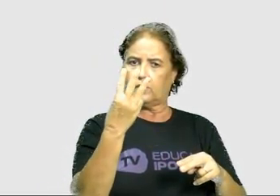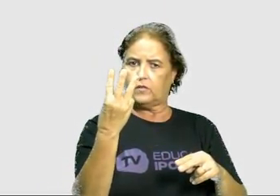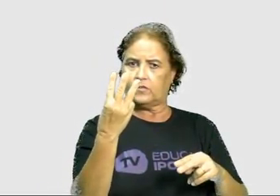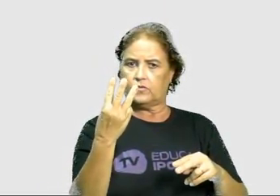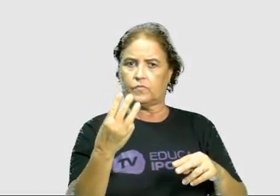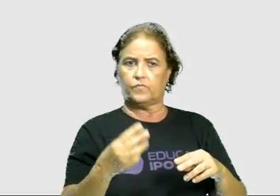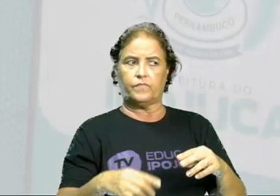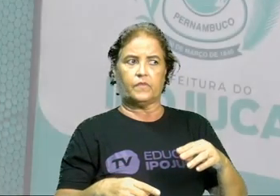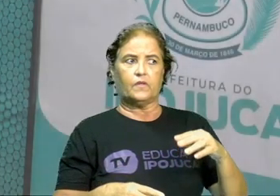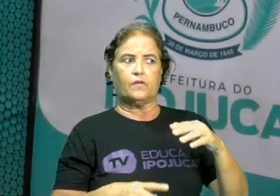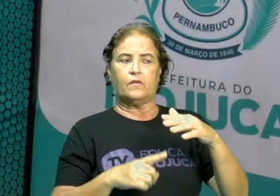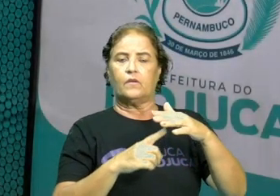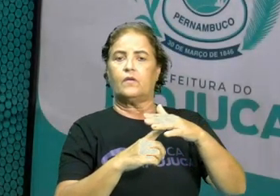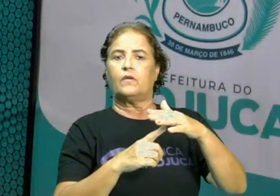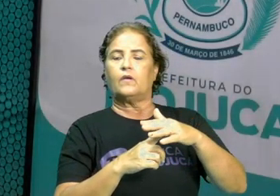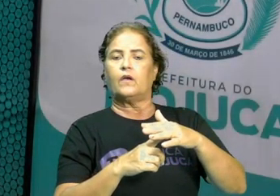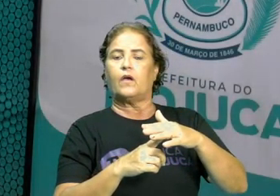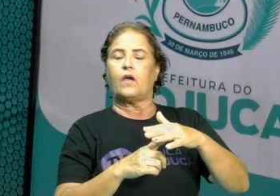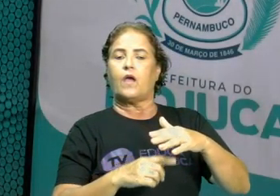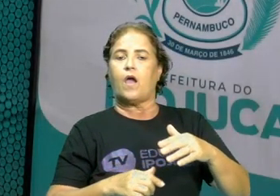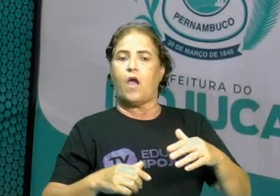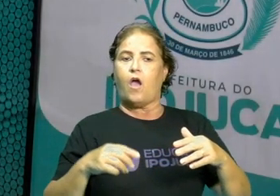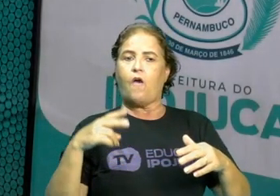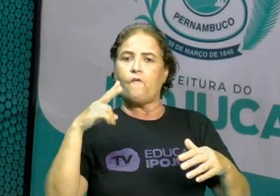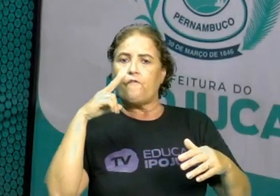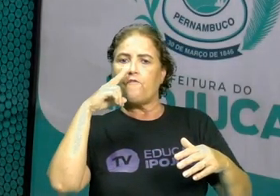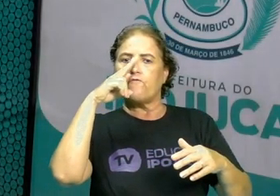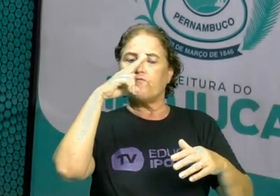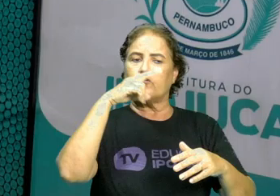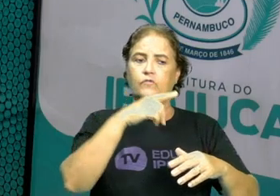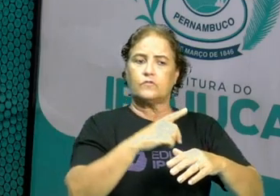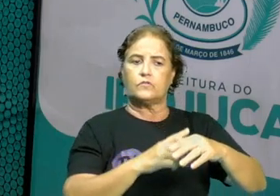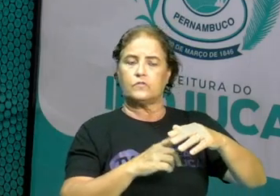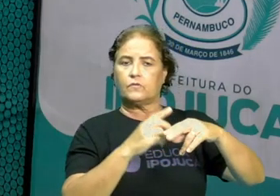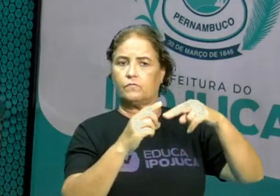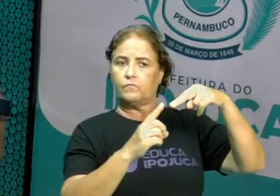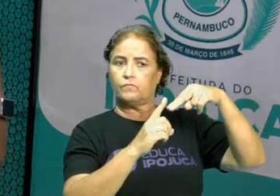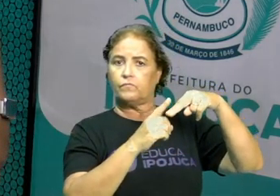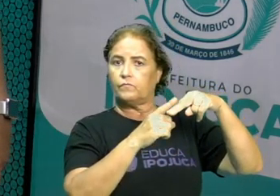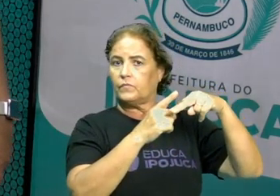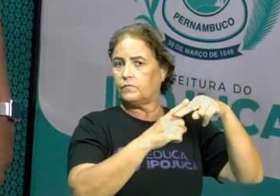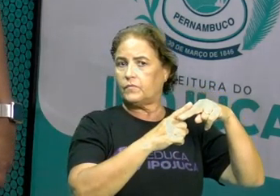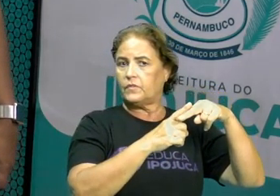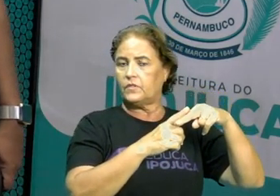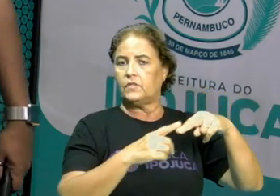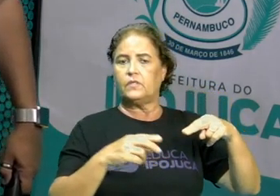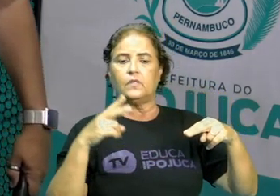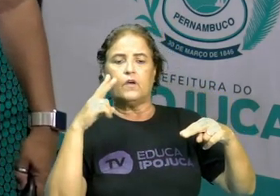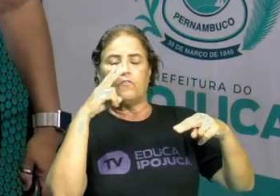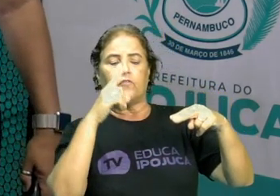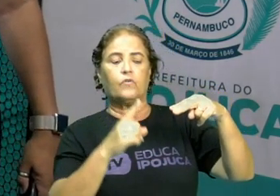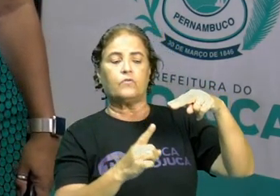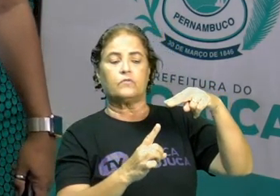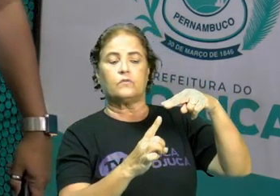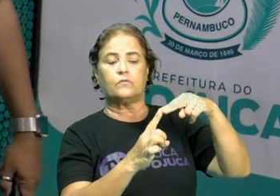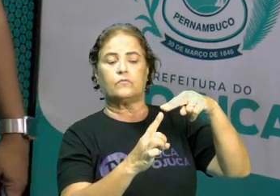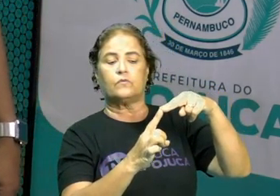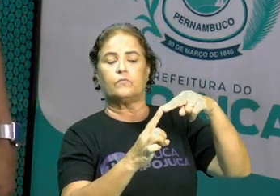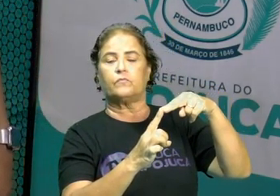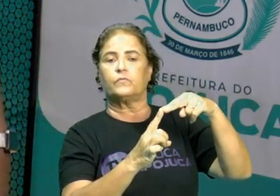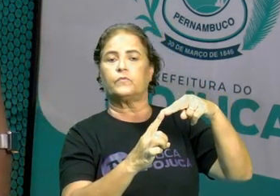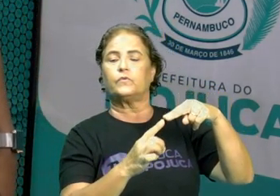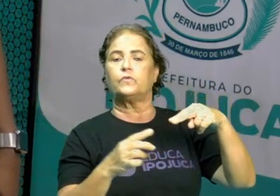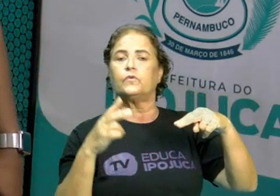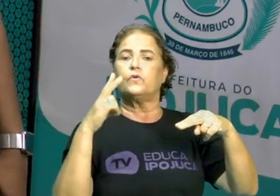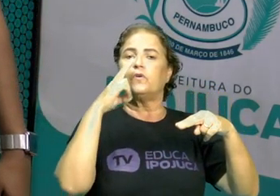A força do operador, a força do apoio e a força da resistência. E onde é que ela está,